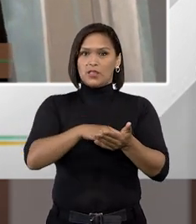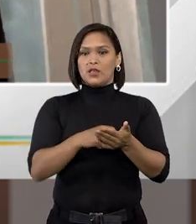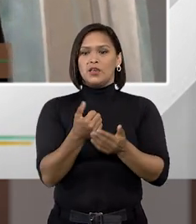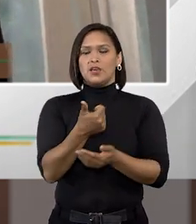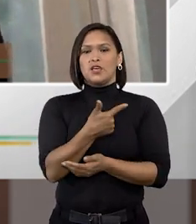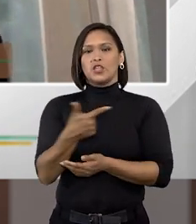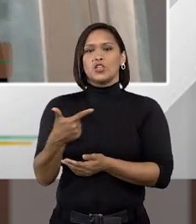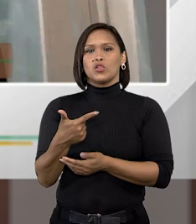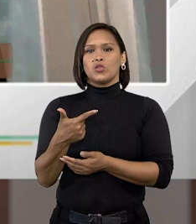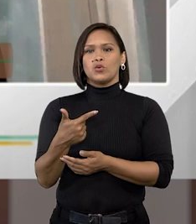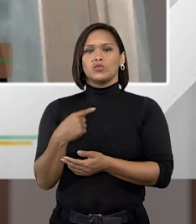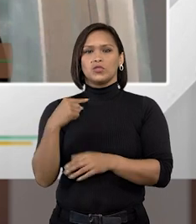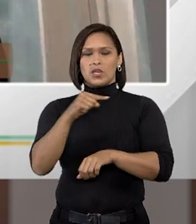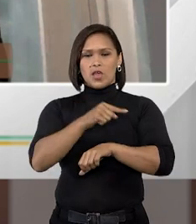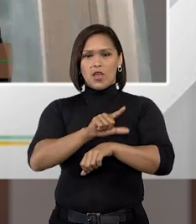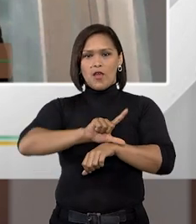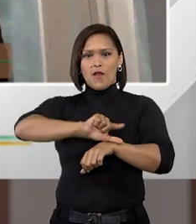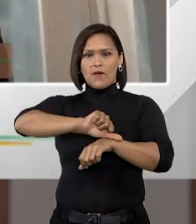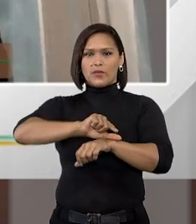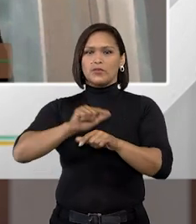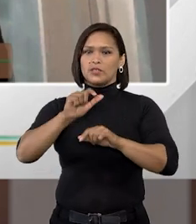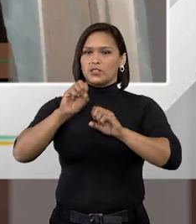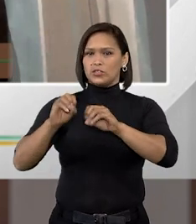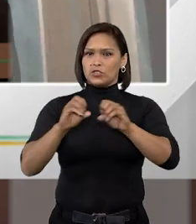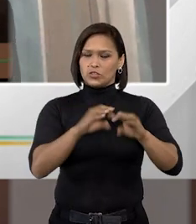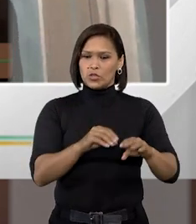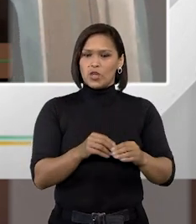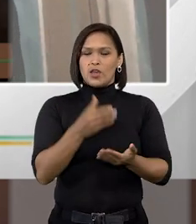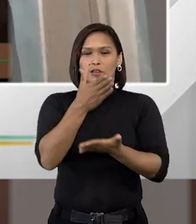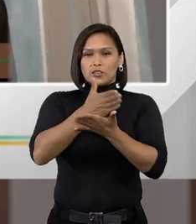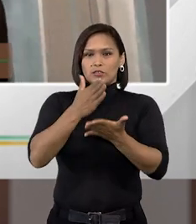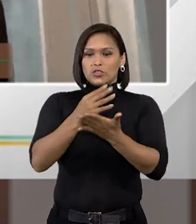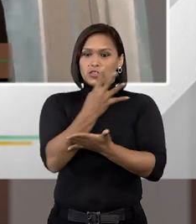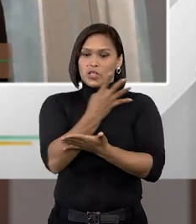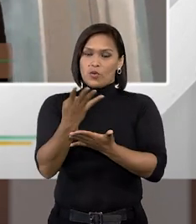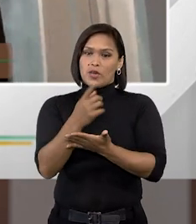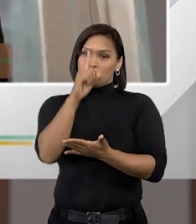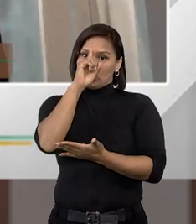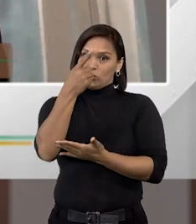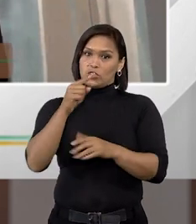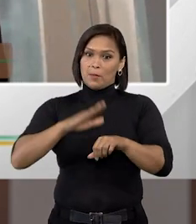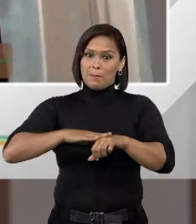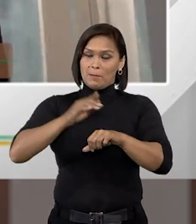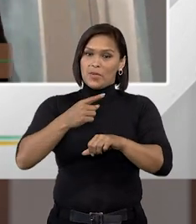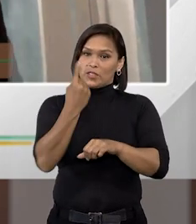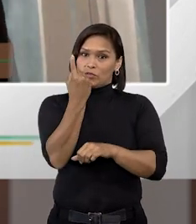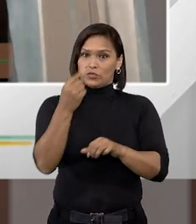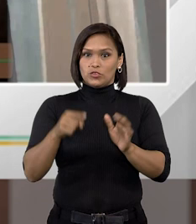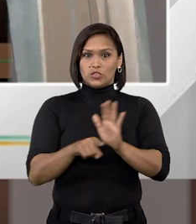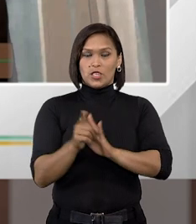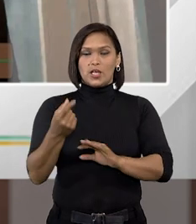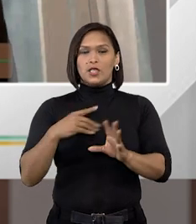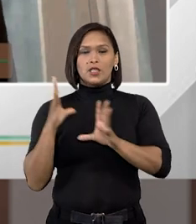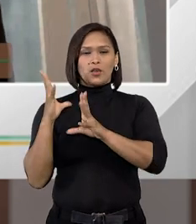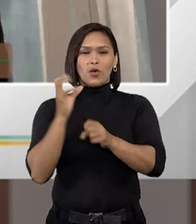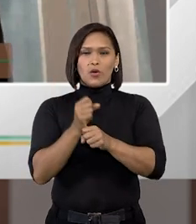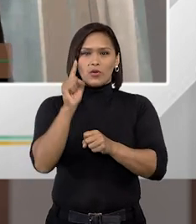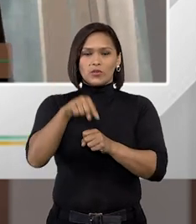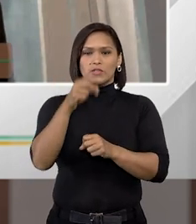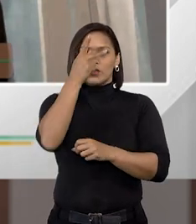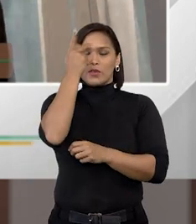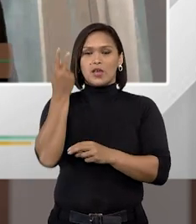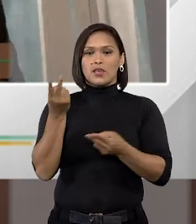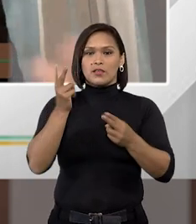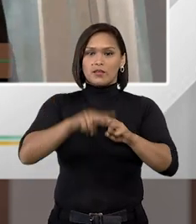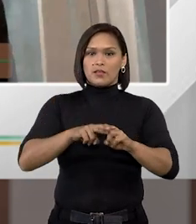cada 12 horas de estudos que serão divididas em quatro horas diárias mais um dia pela remissão então chegamos à conclusão que aquele